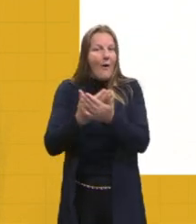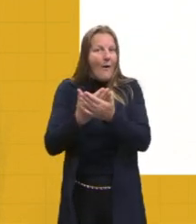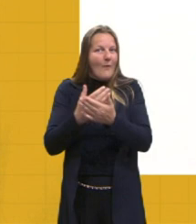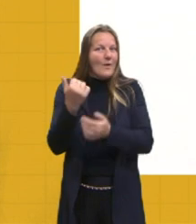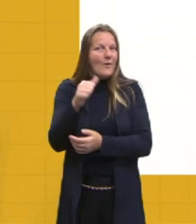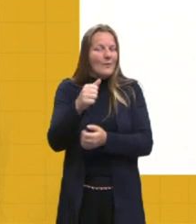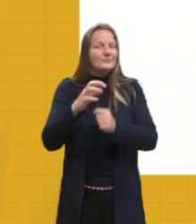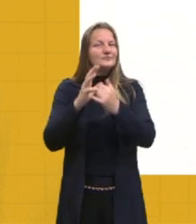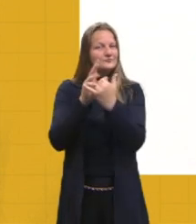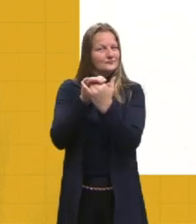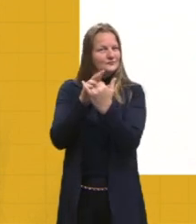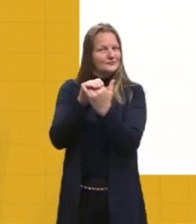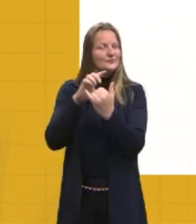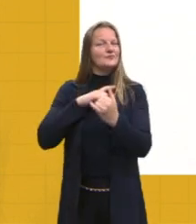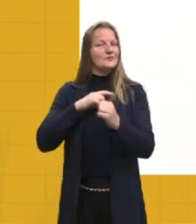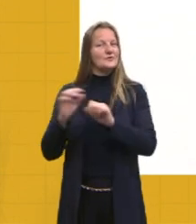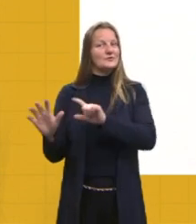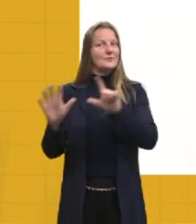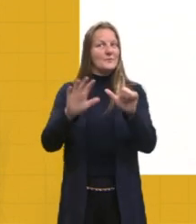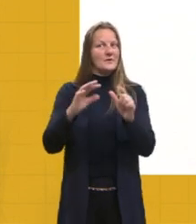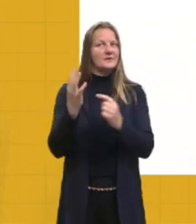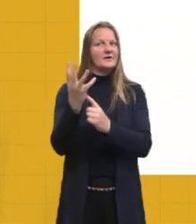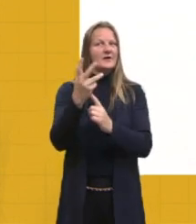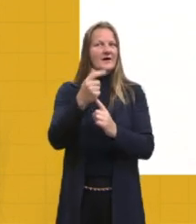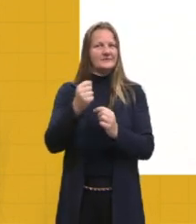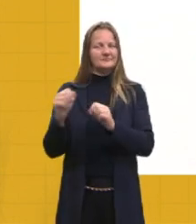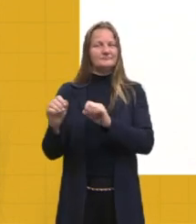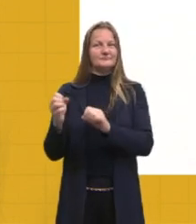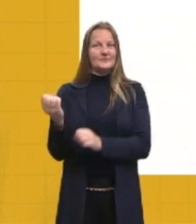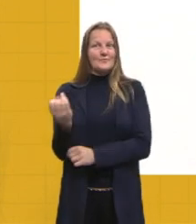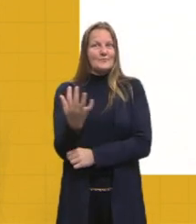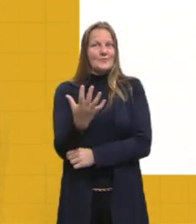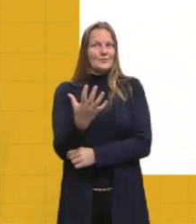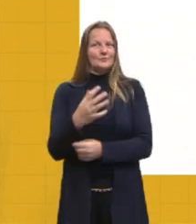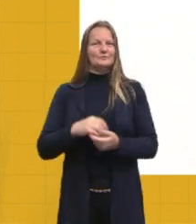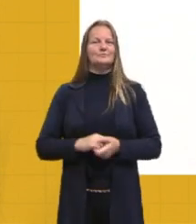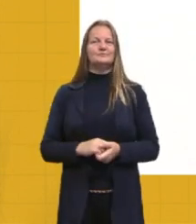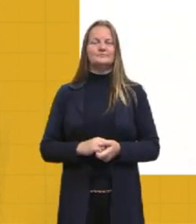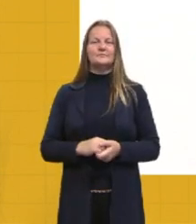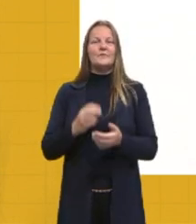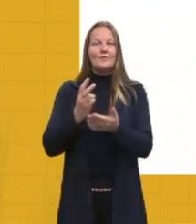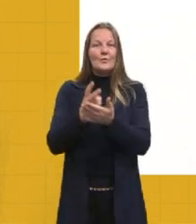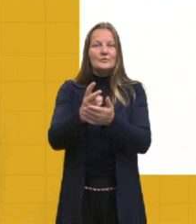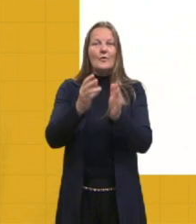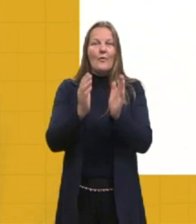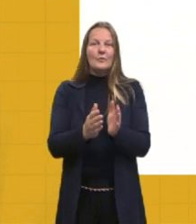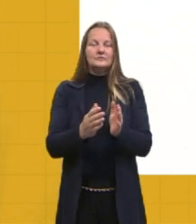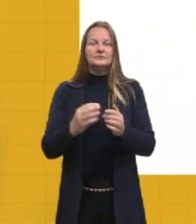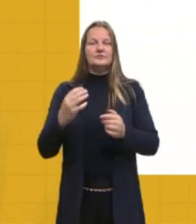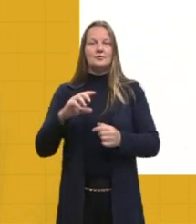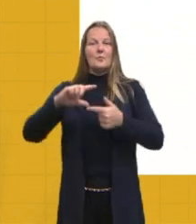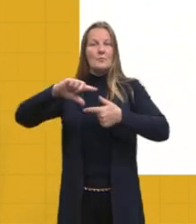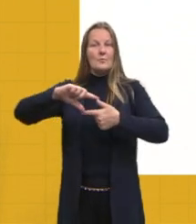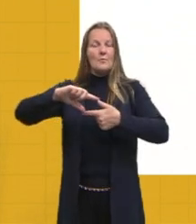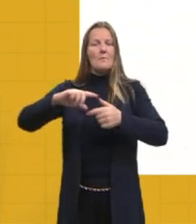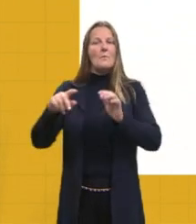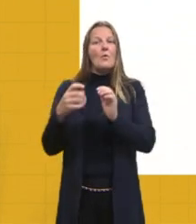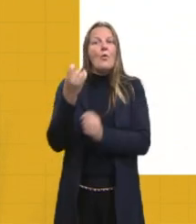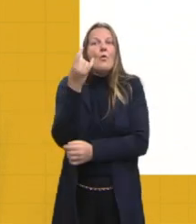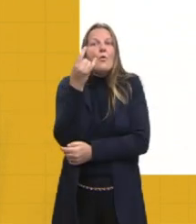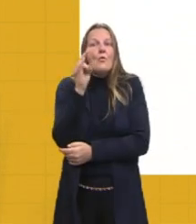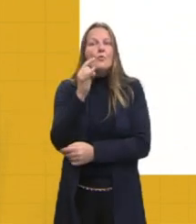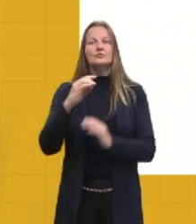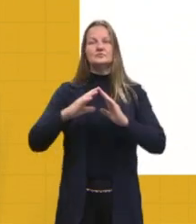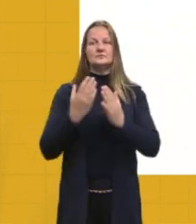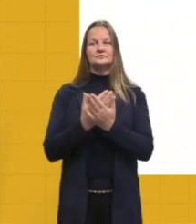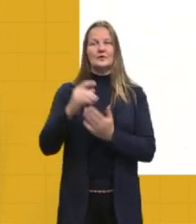sobre semana de arte moderna, e essa é a continuação. Então, é importante vocês saberem que o modernismo é a última escola literária